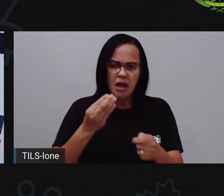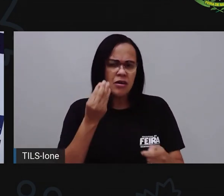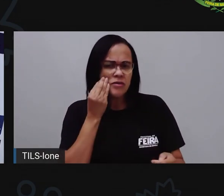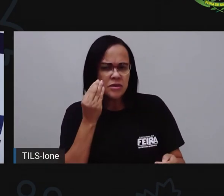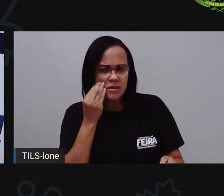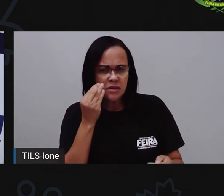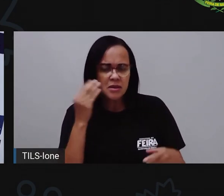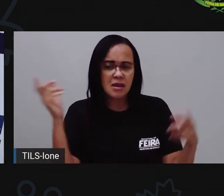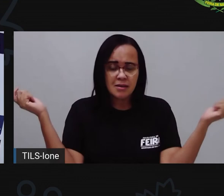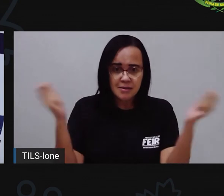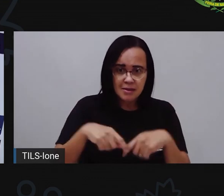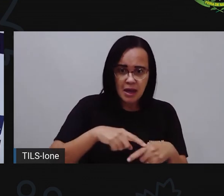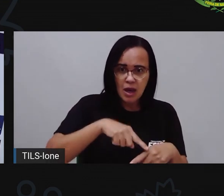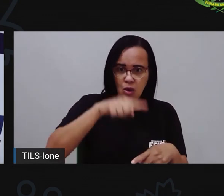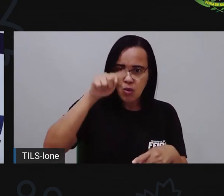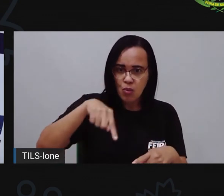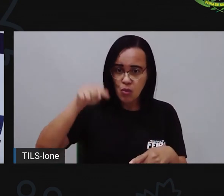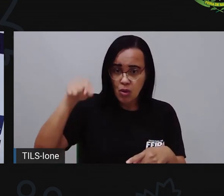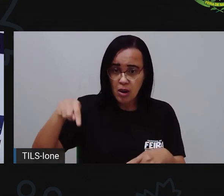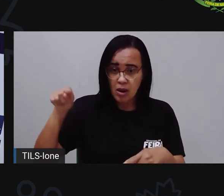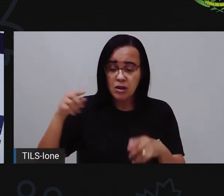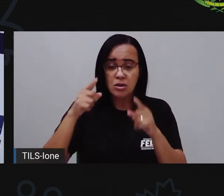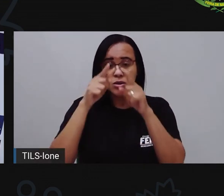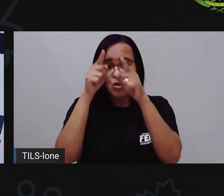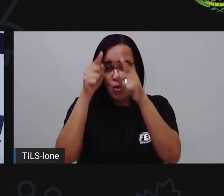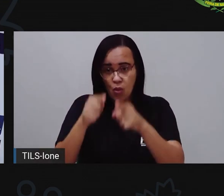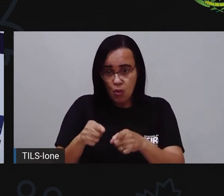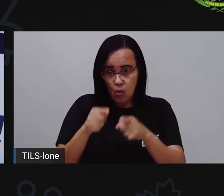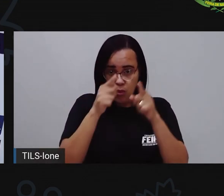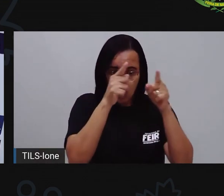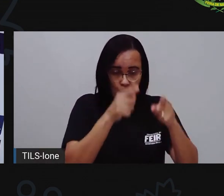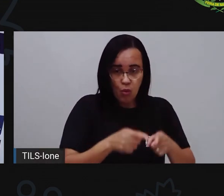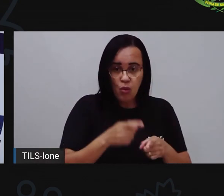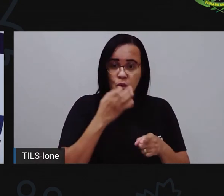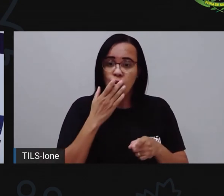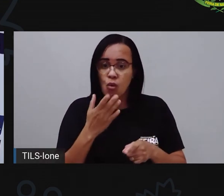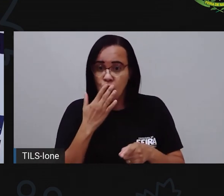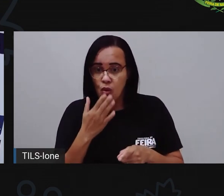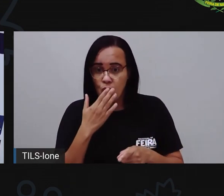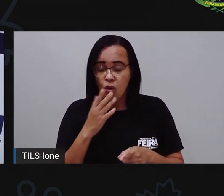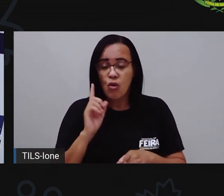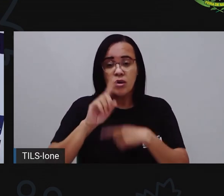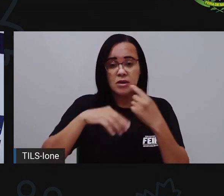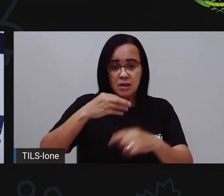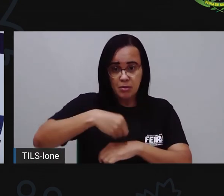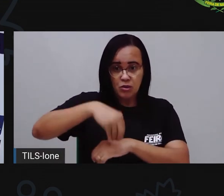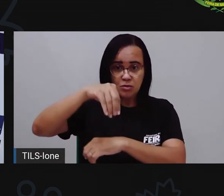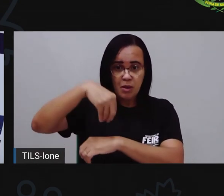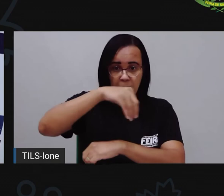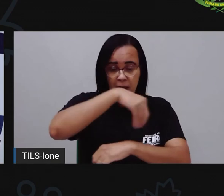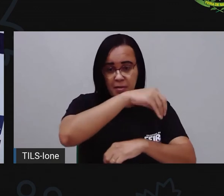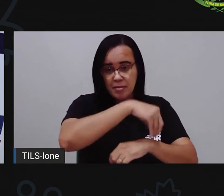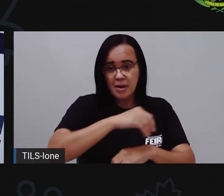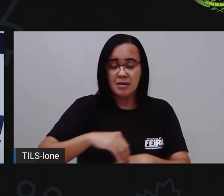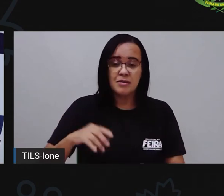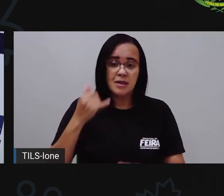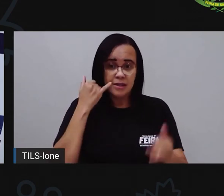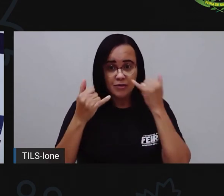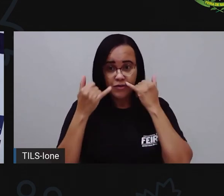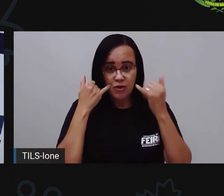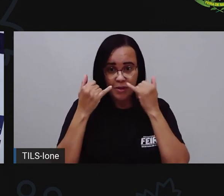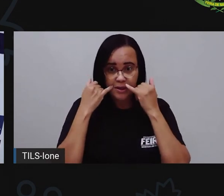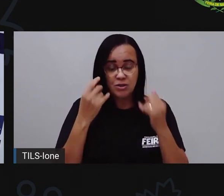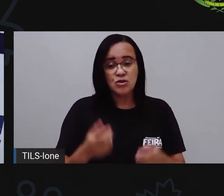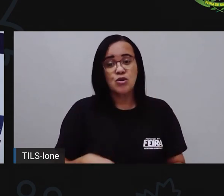gráfico de vocês, tá bom? Compartilhem com a gente o que vocês acharam, informações de vocês. E quero ver os gráficos bem coloridinhos aí, tá